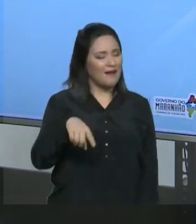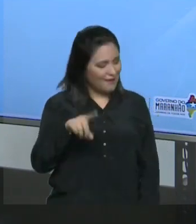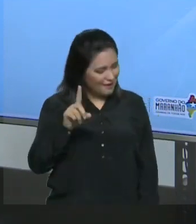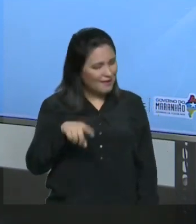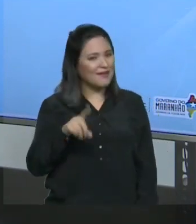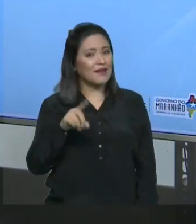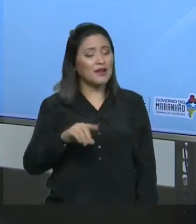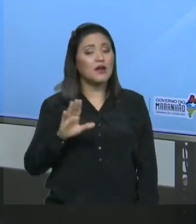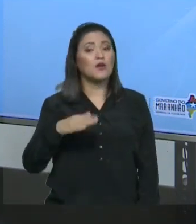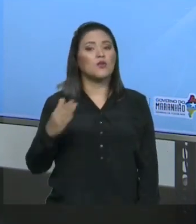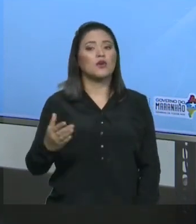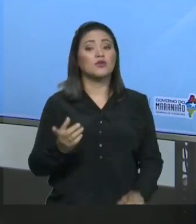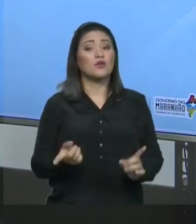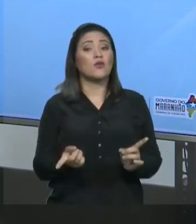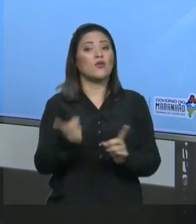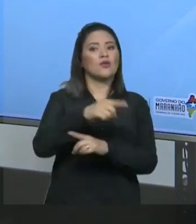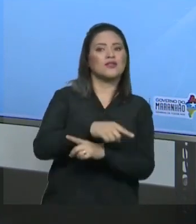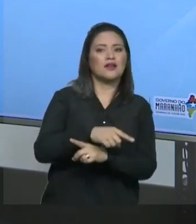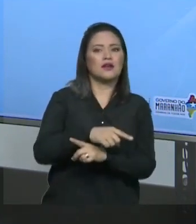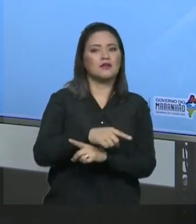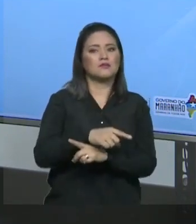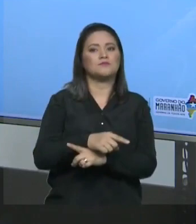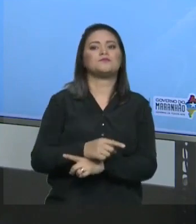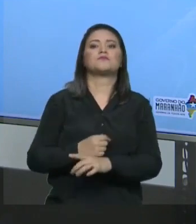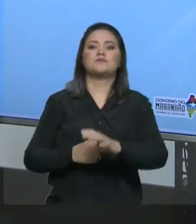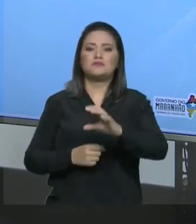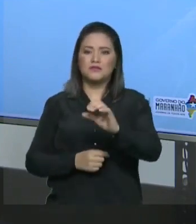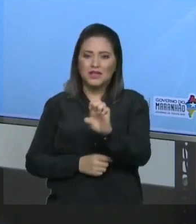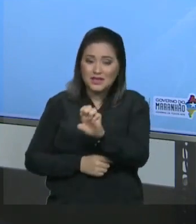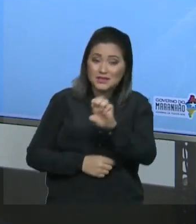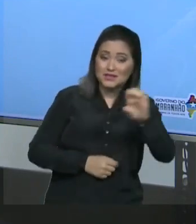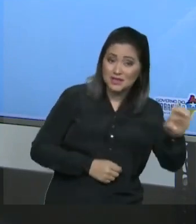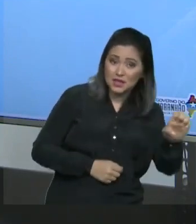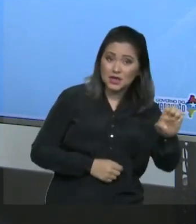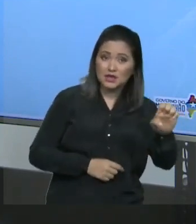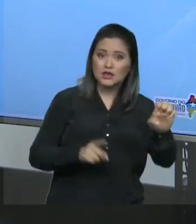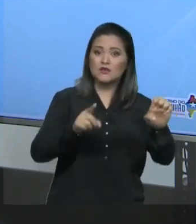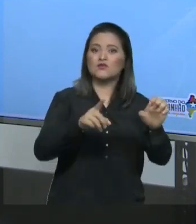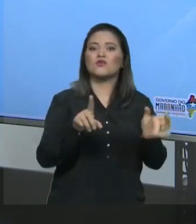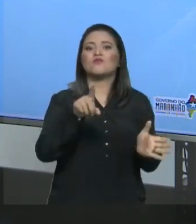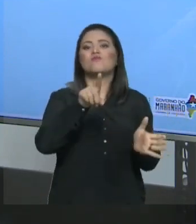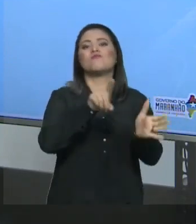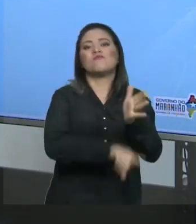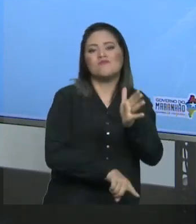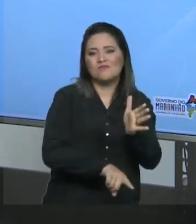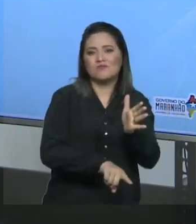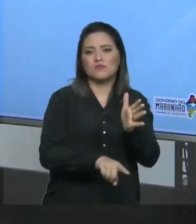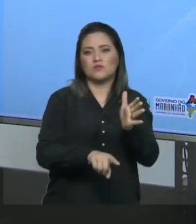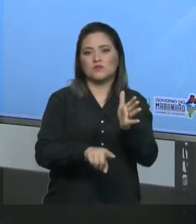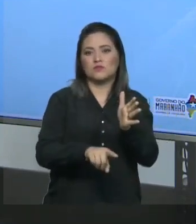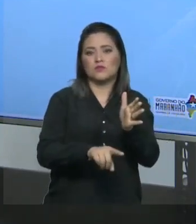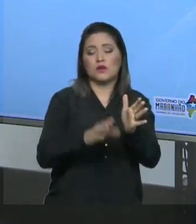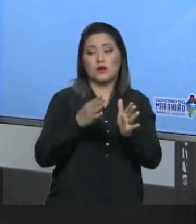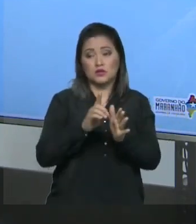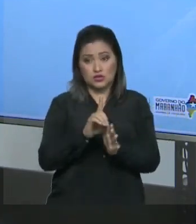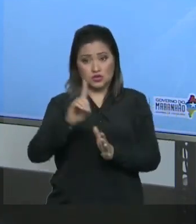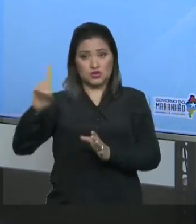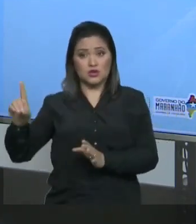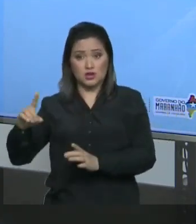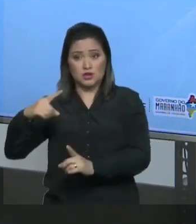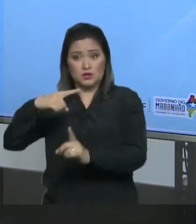acontece o contrário, estiver à esquerda, você vai fazer o contrário da adição, que é justamente